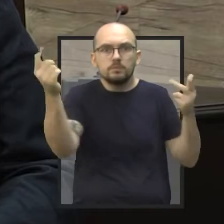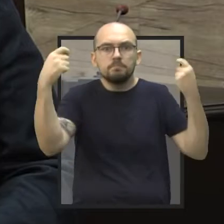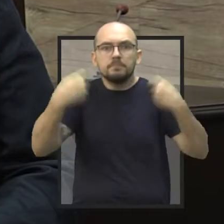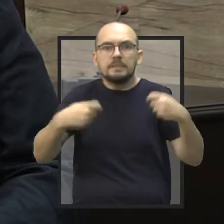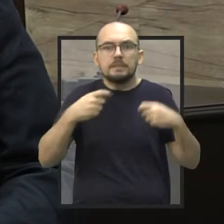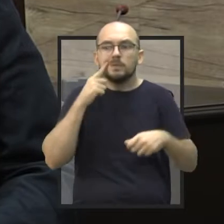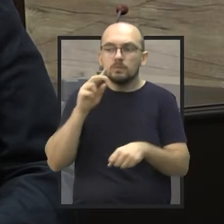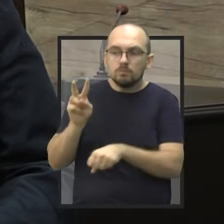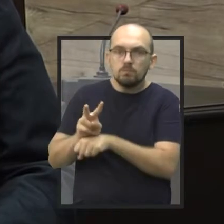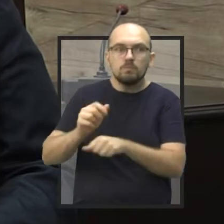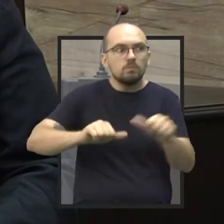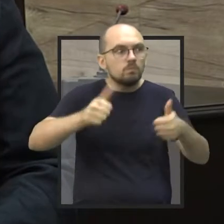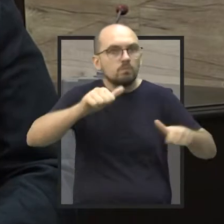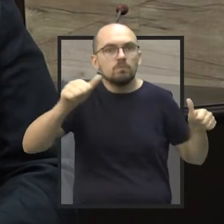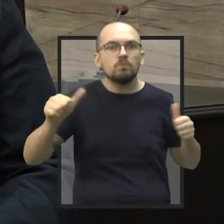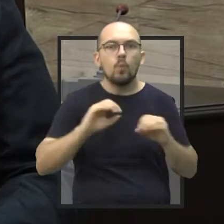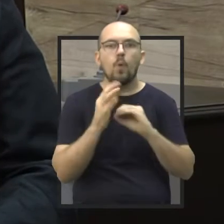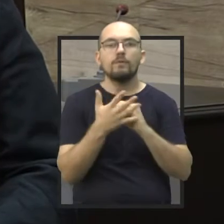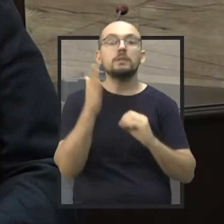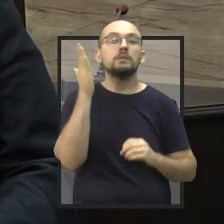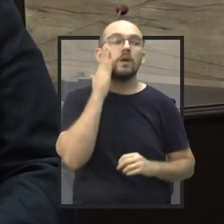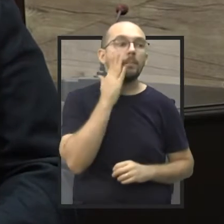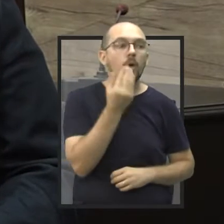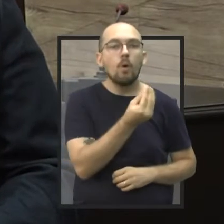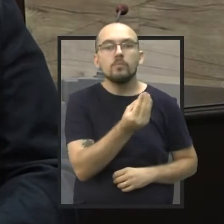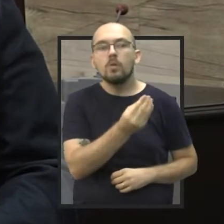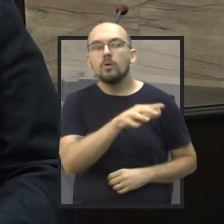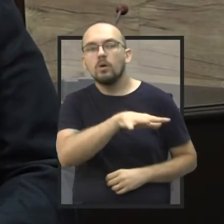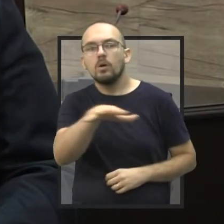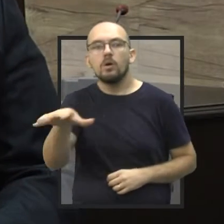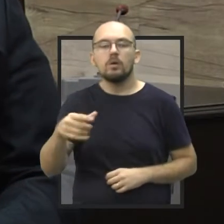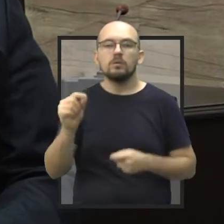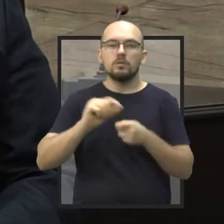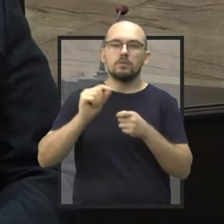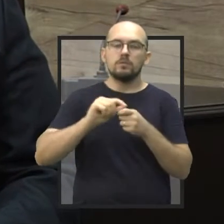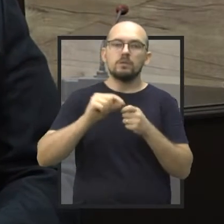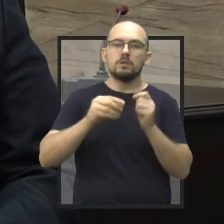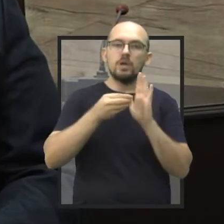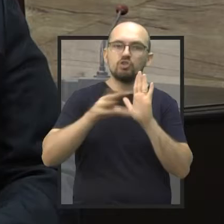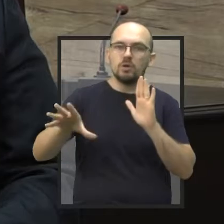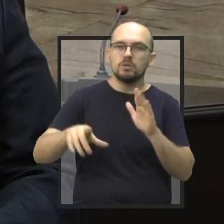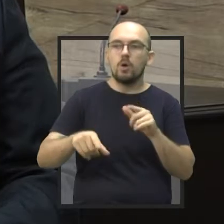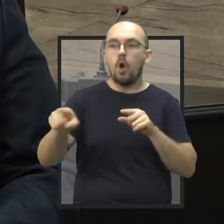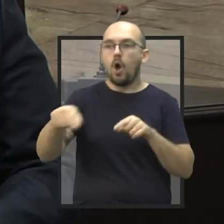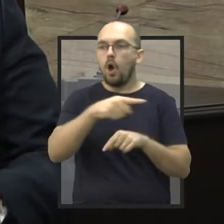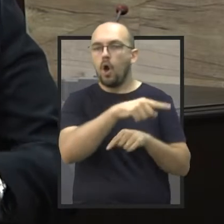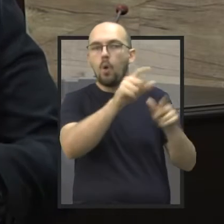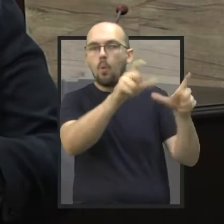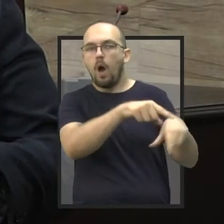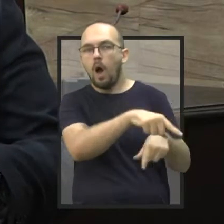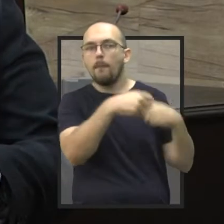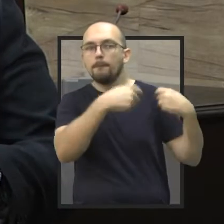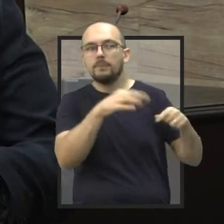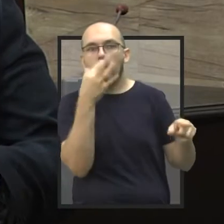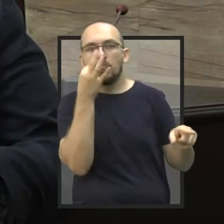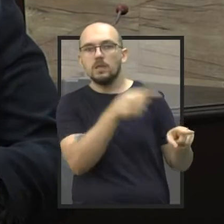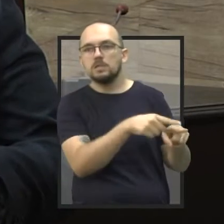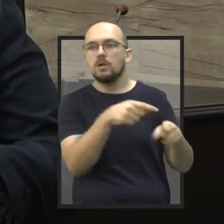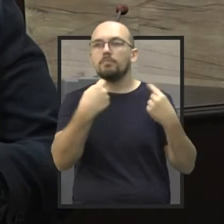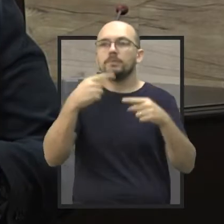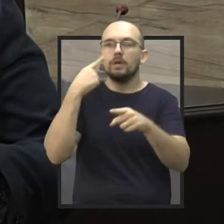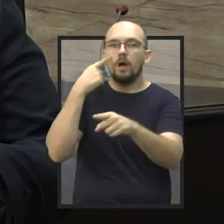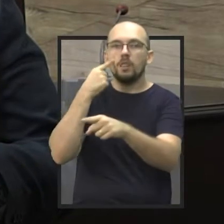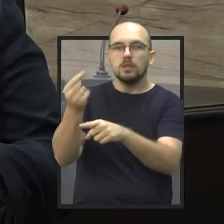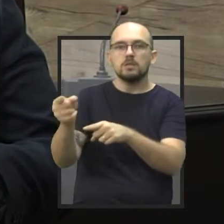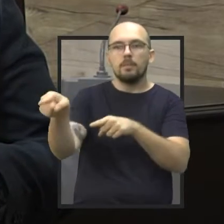de um monitoramento da Covid, para a gente ter uma noção, para fazer indicações do local que precisa de uma atenção maior para